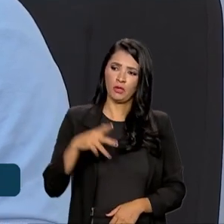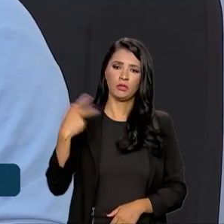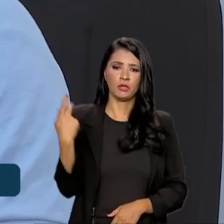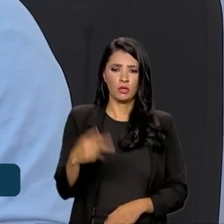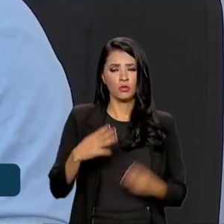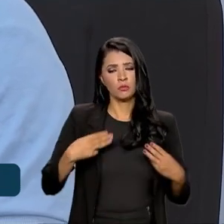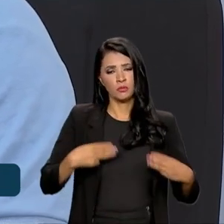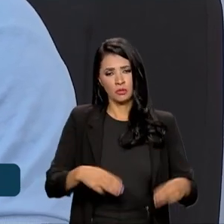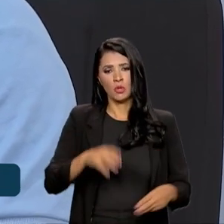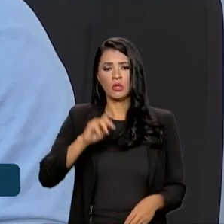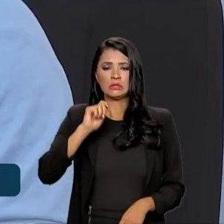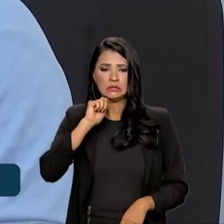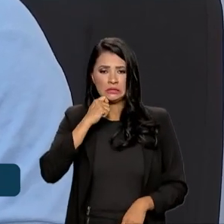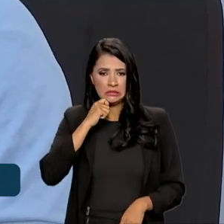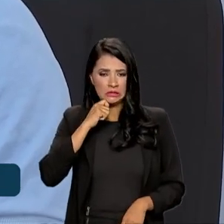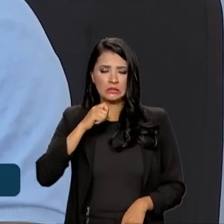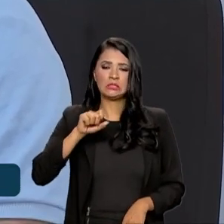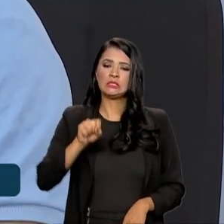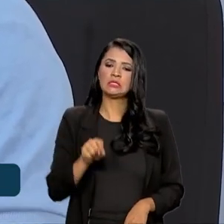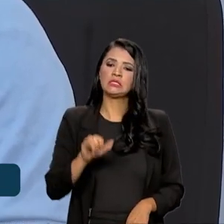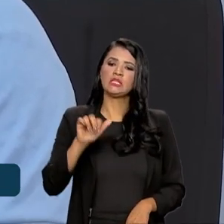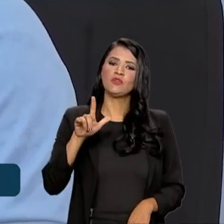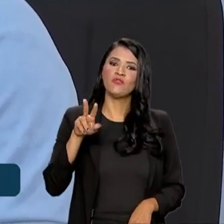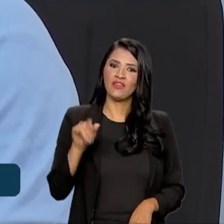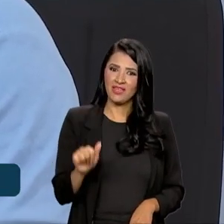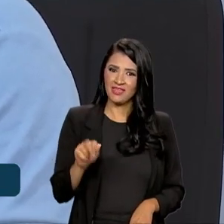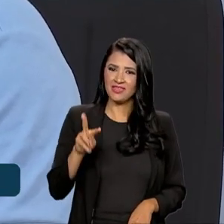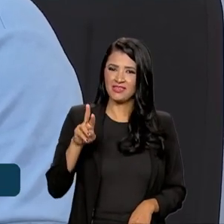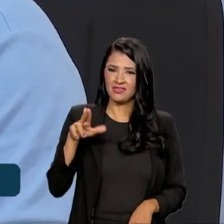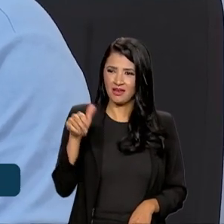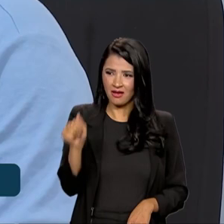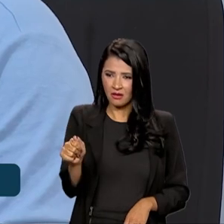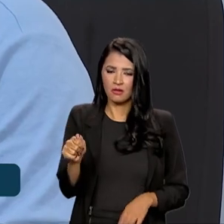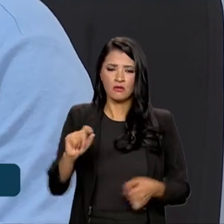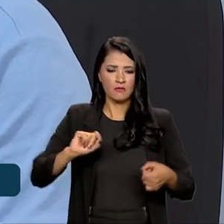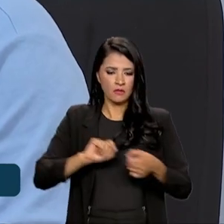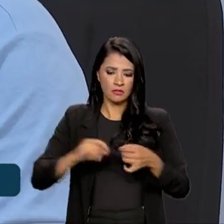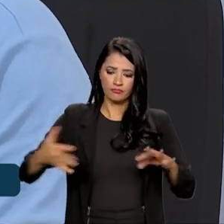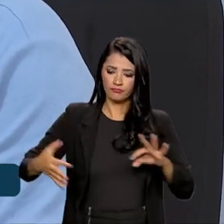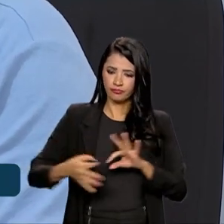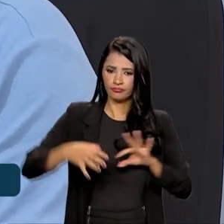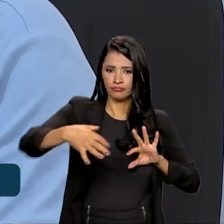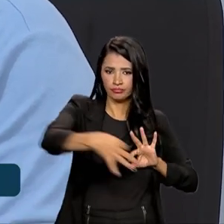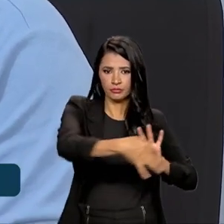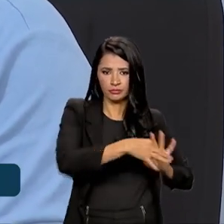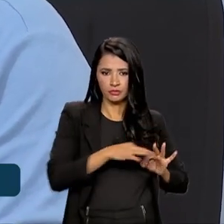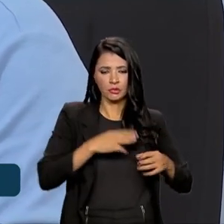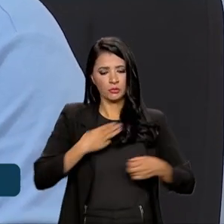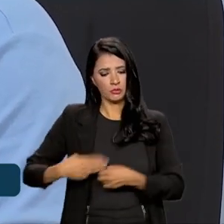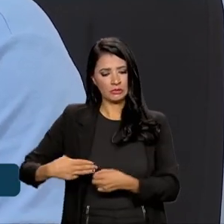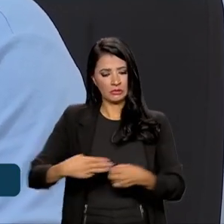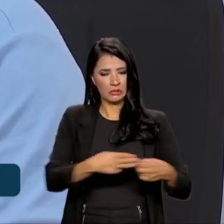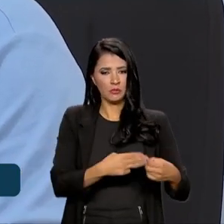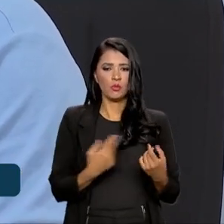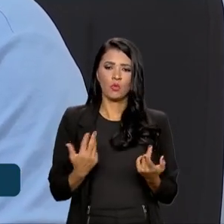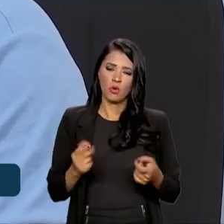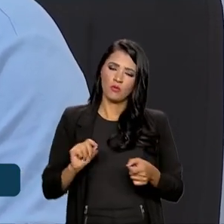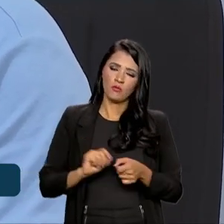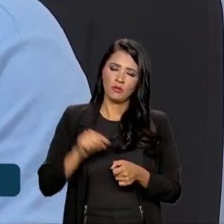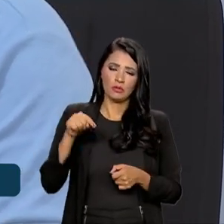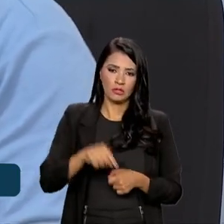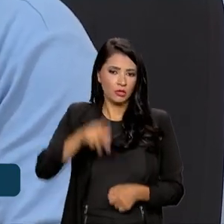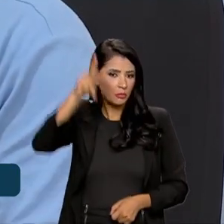ministro Alexandre Silveira no Ministério de Minas e Energia, fazer todas essas interligações dos municípios limítrofes aqui de